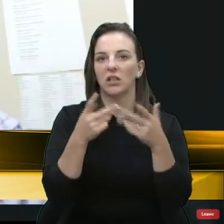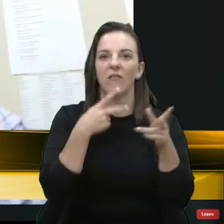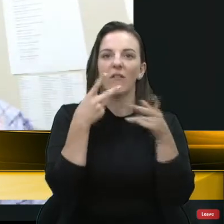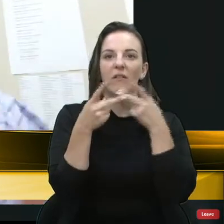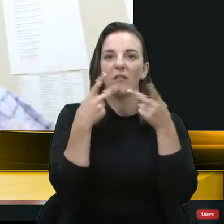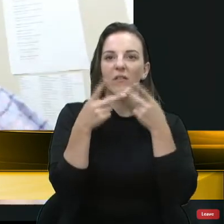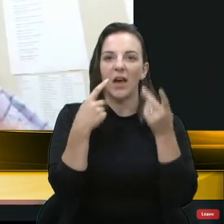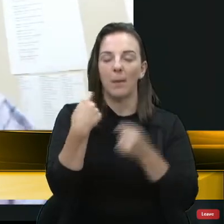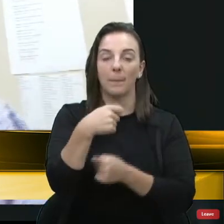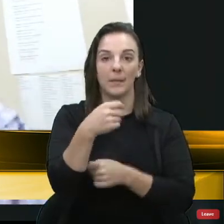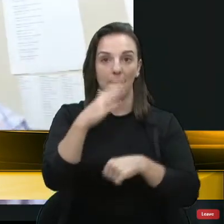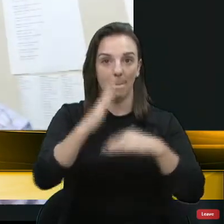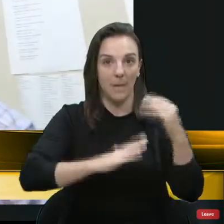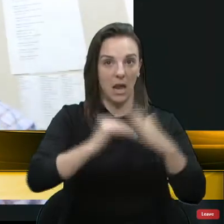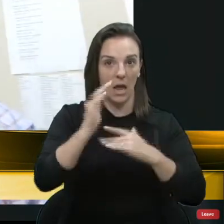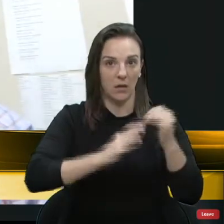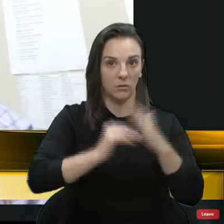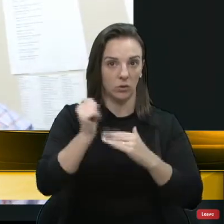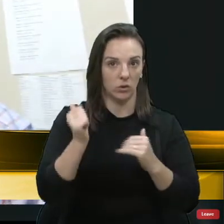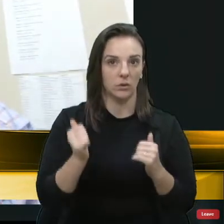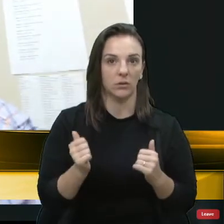aqui, eu até anotei aqui,